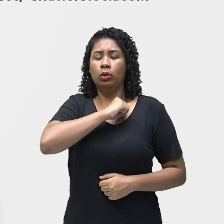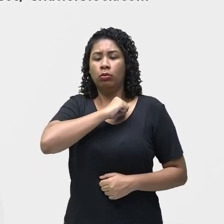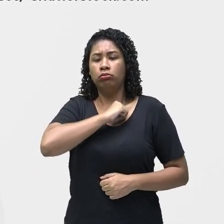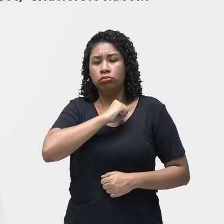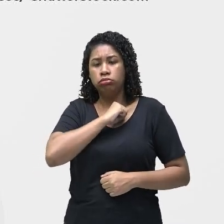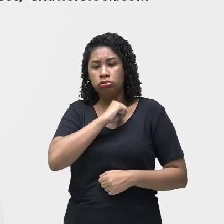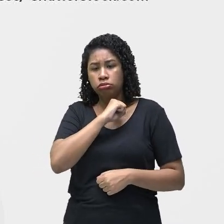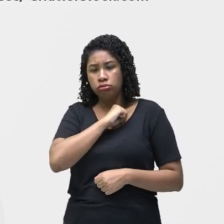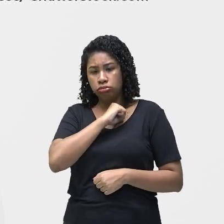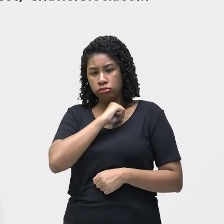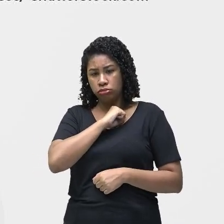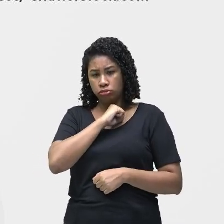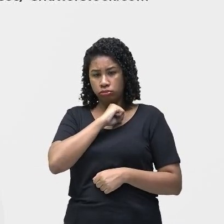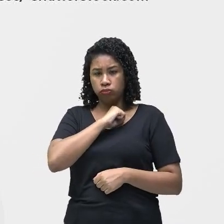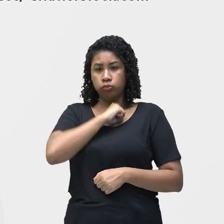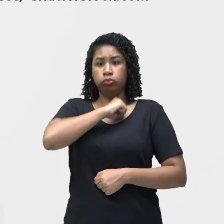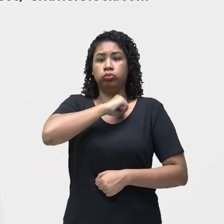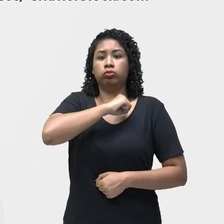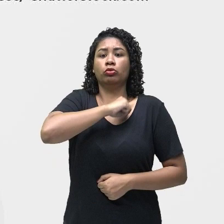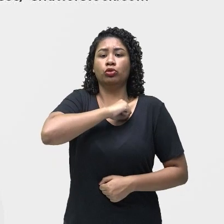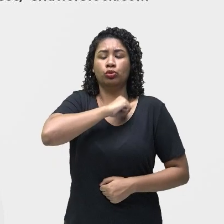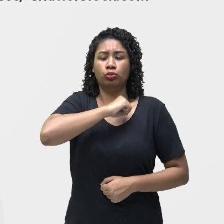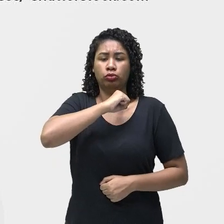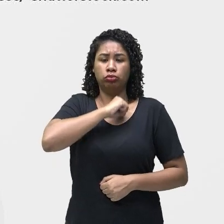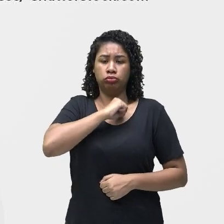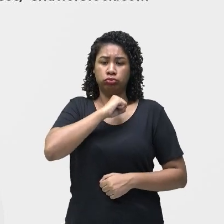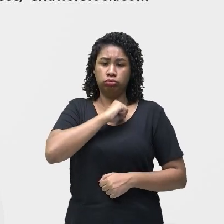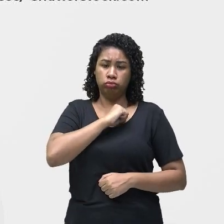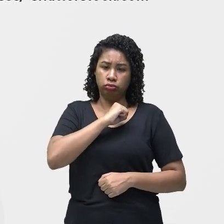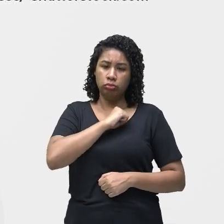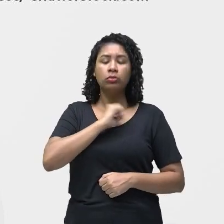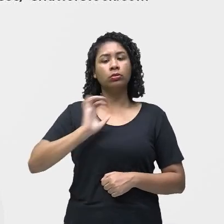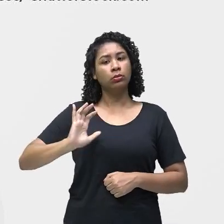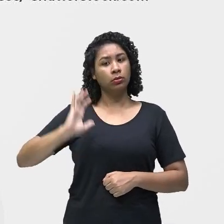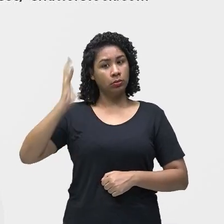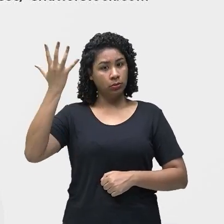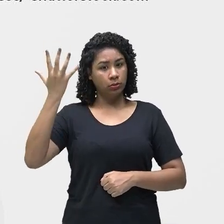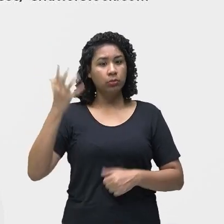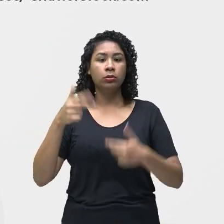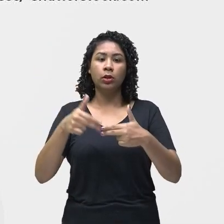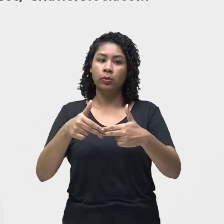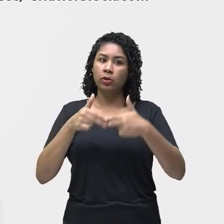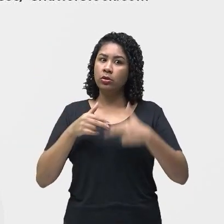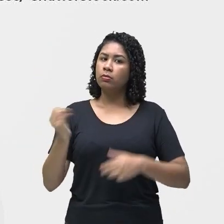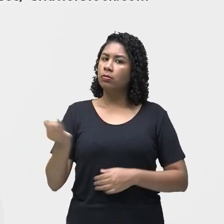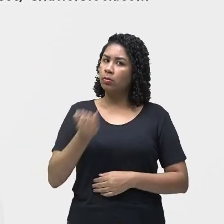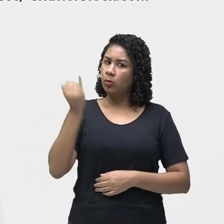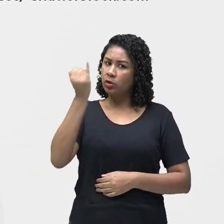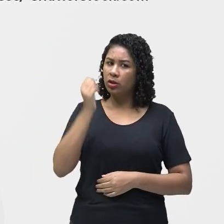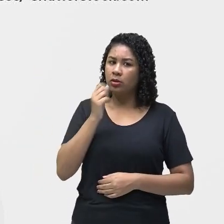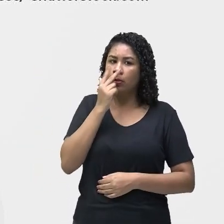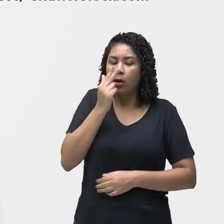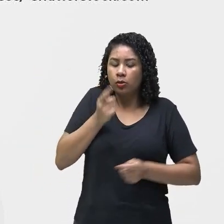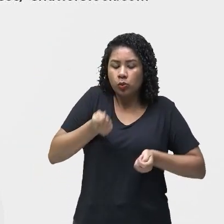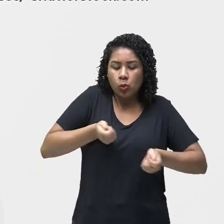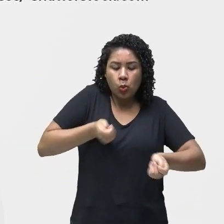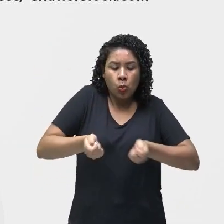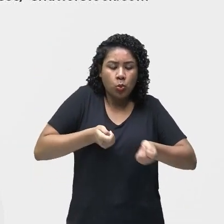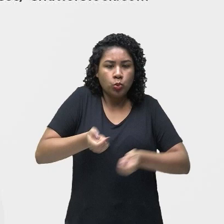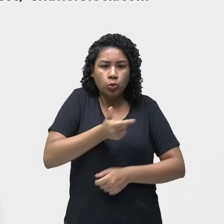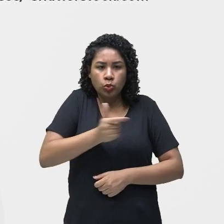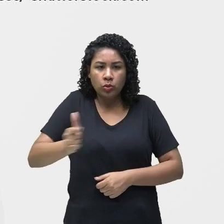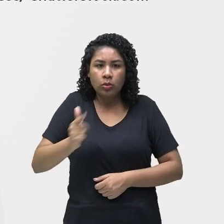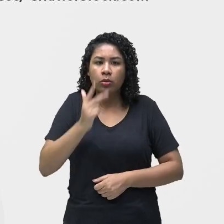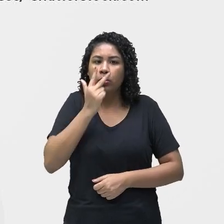horas diminuem a frequência. E é importante saber que na cólera, esse desequilíbrio eletrolítico, que é a perda de